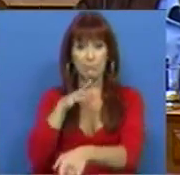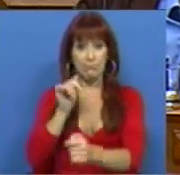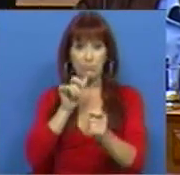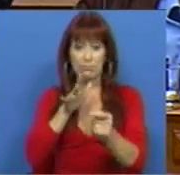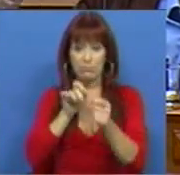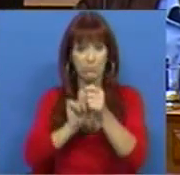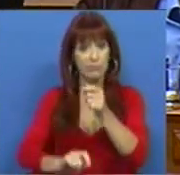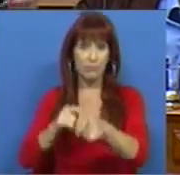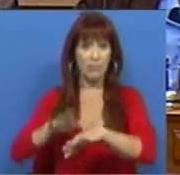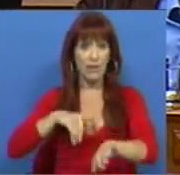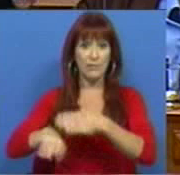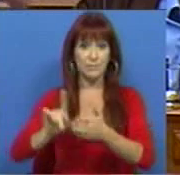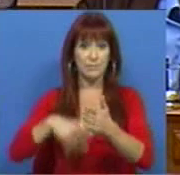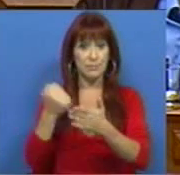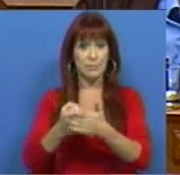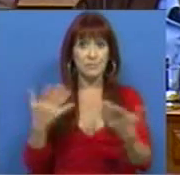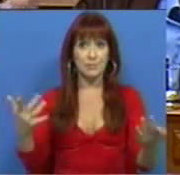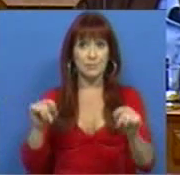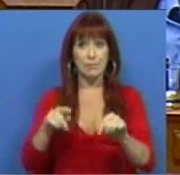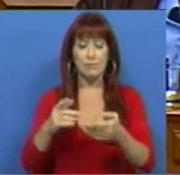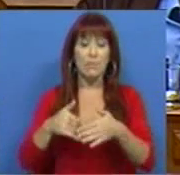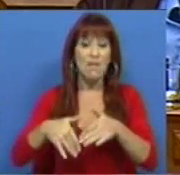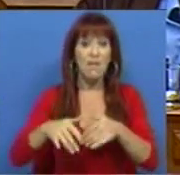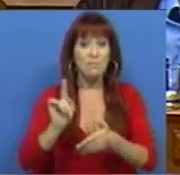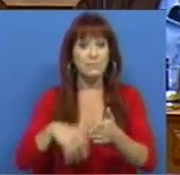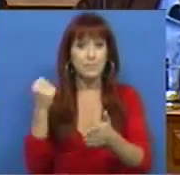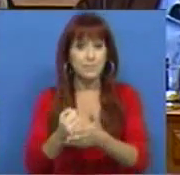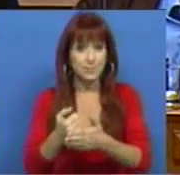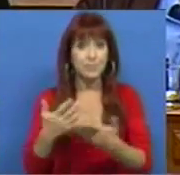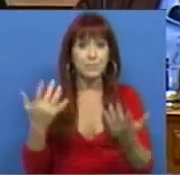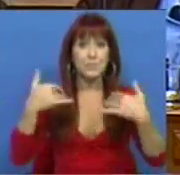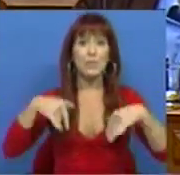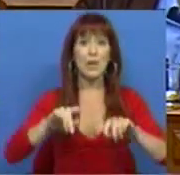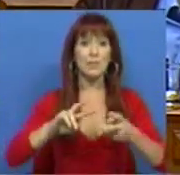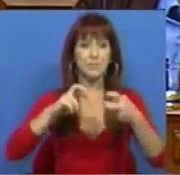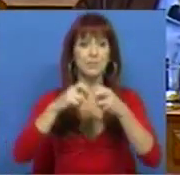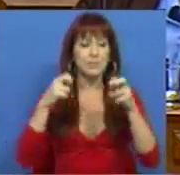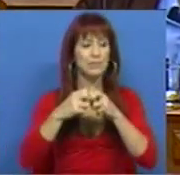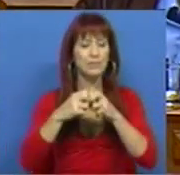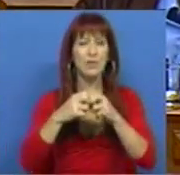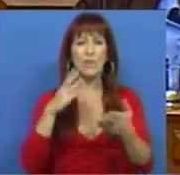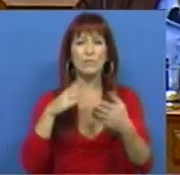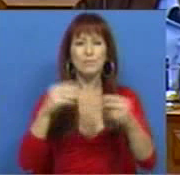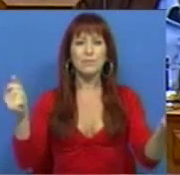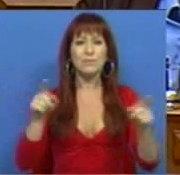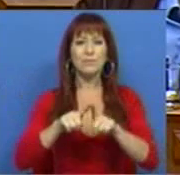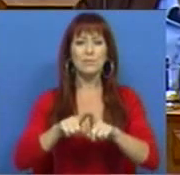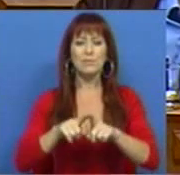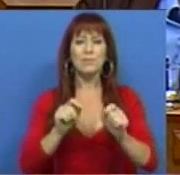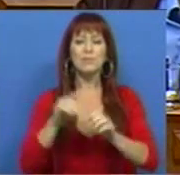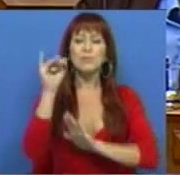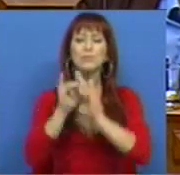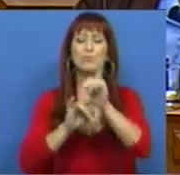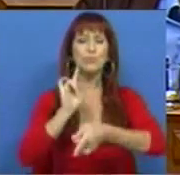intervenção, a dizer, está feito, está feito ou está em vias de ser concluído. Mas o problema não se resolve com o título do